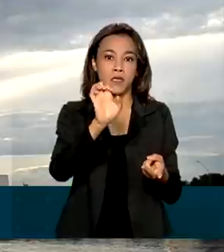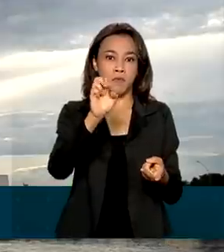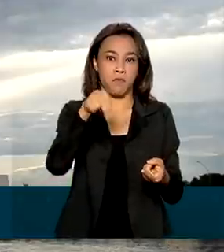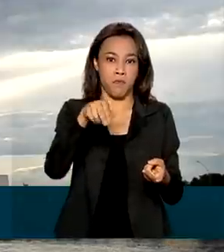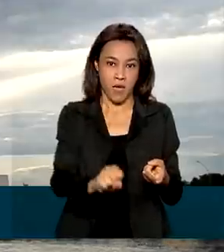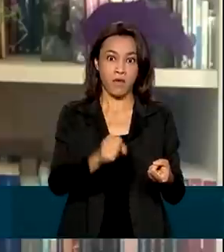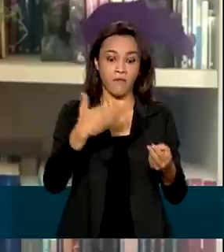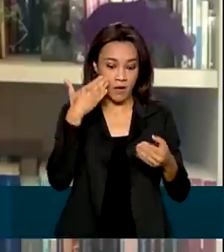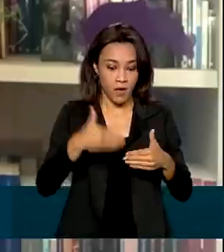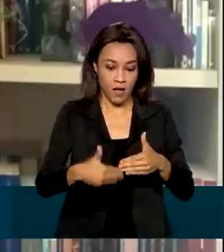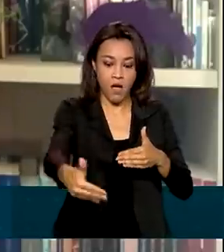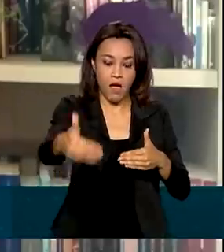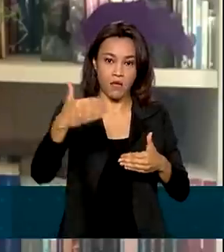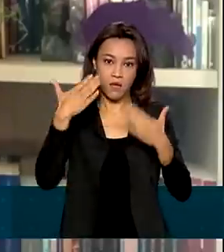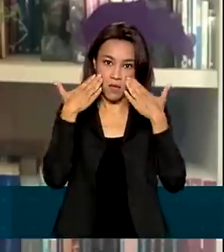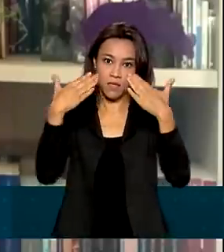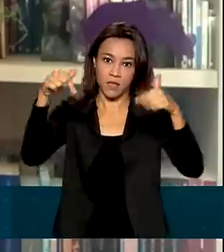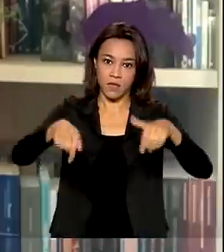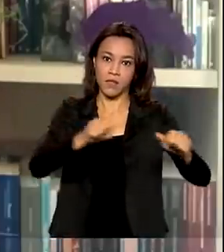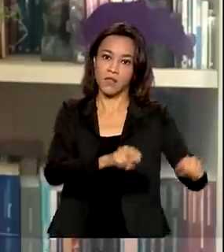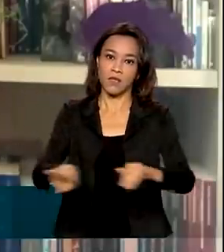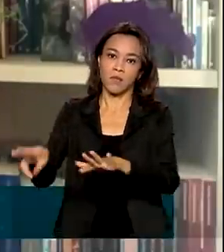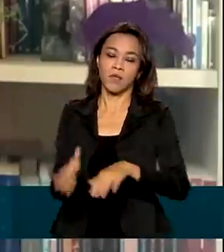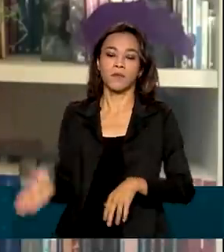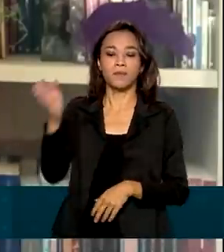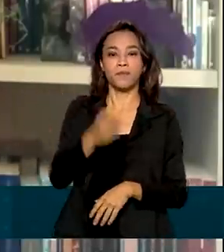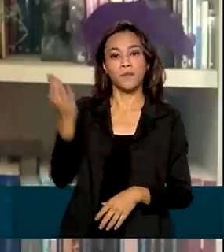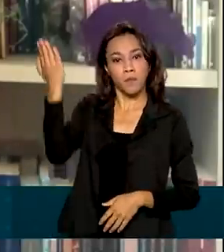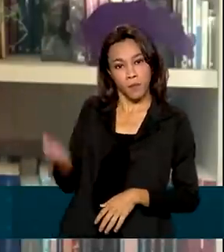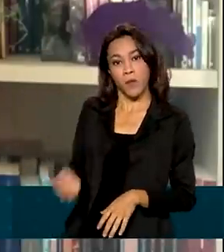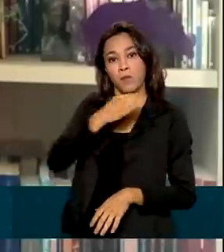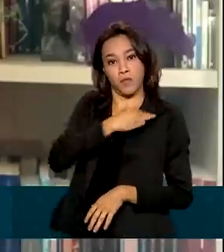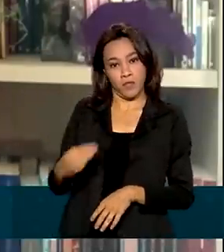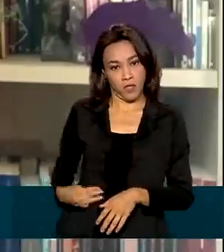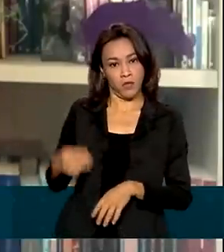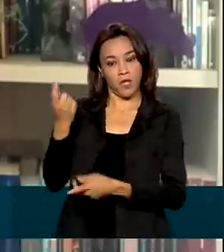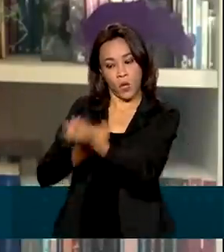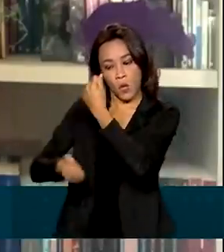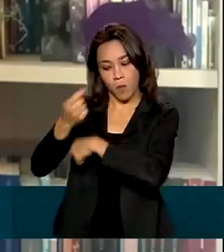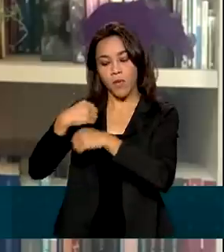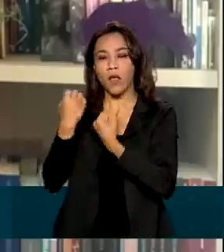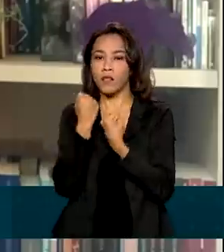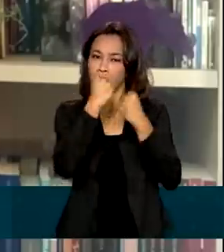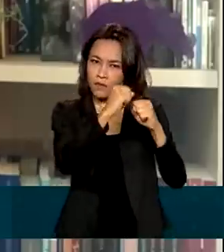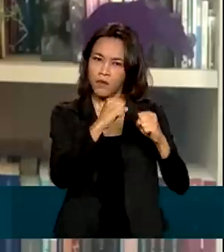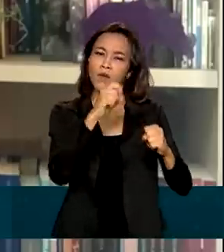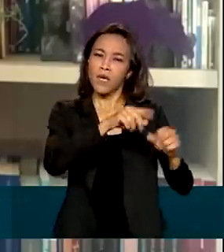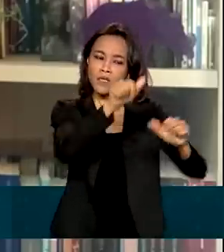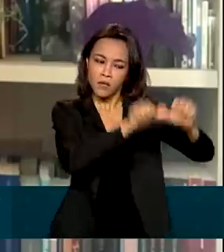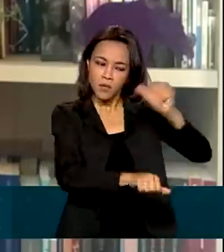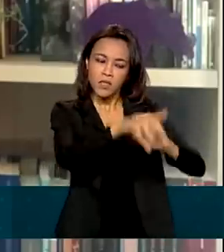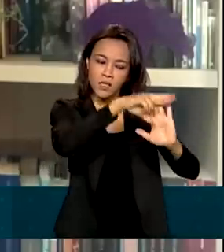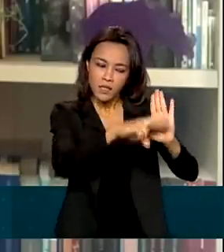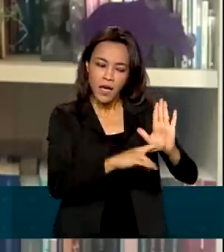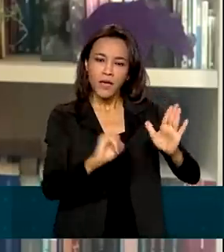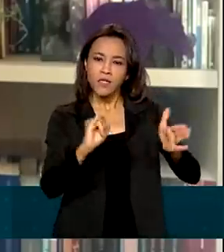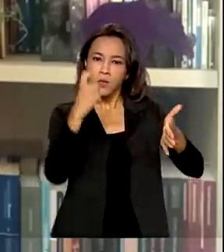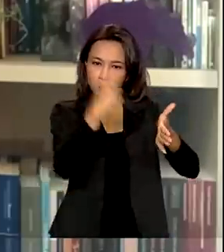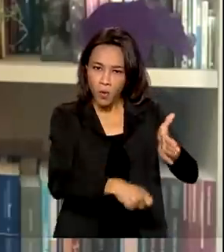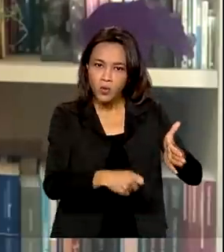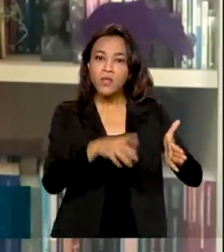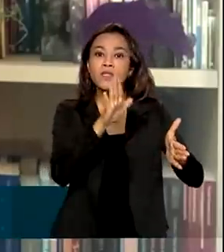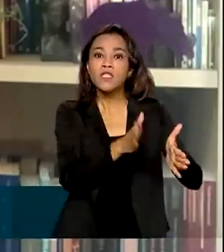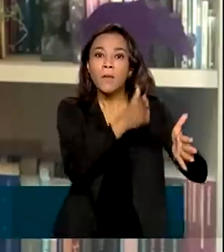nesta semana. O ministro da Economia, Paulo Guedes, defendeu que a reforma tributária seja feita por etapas,